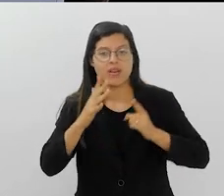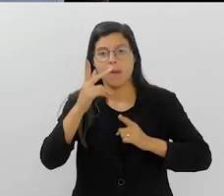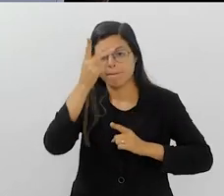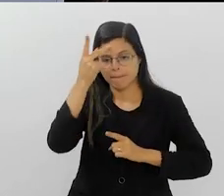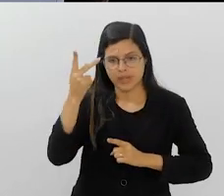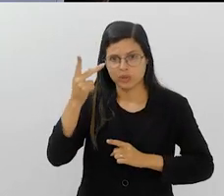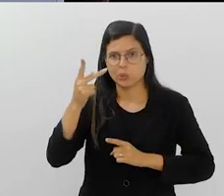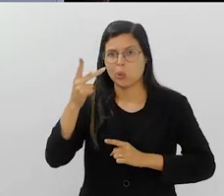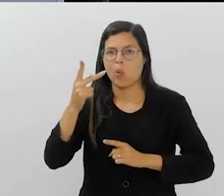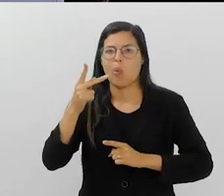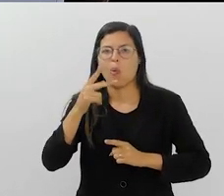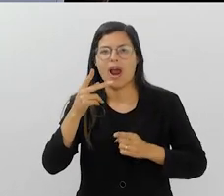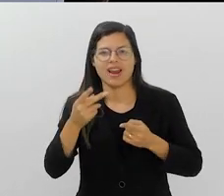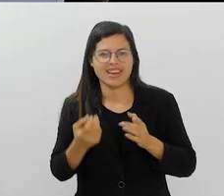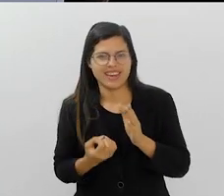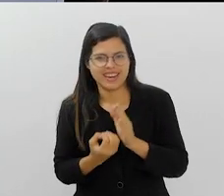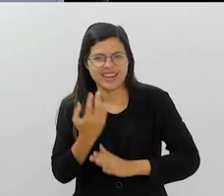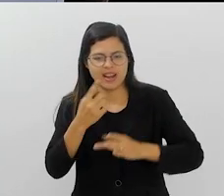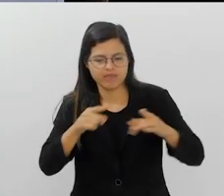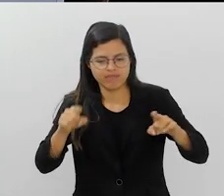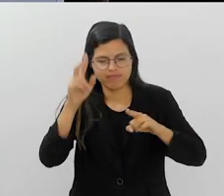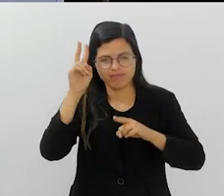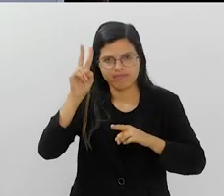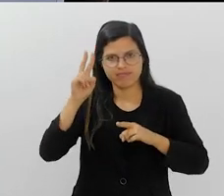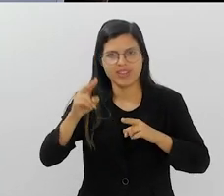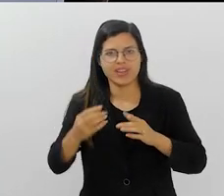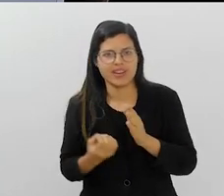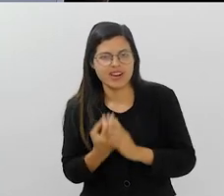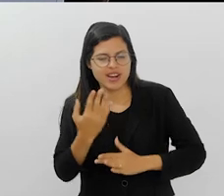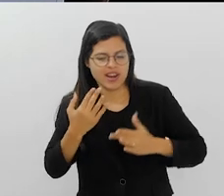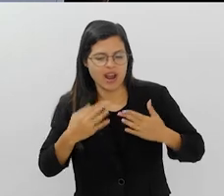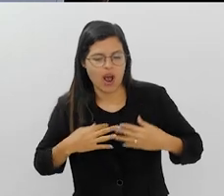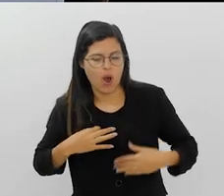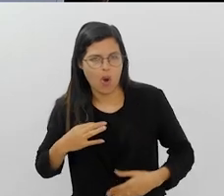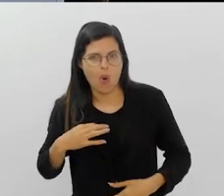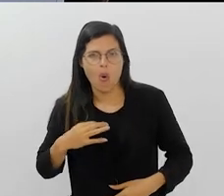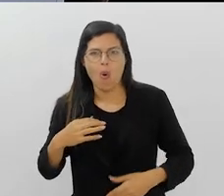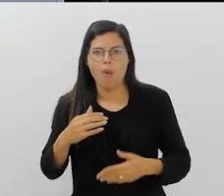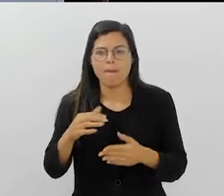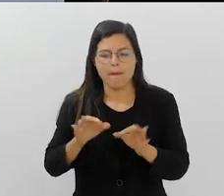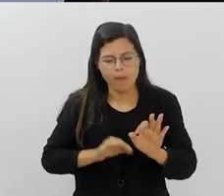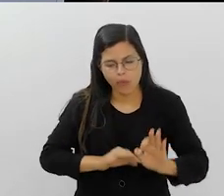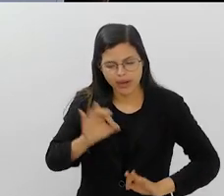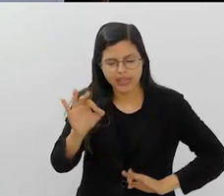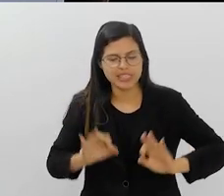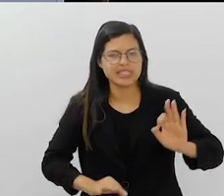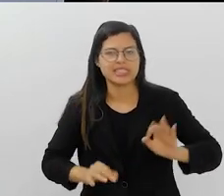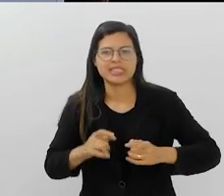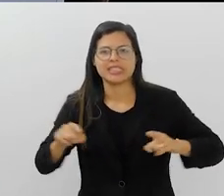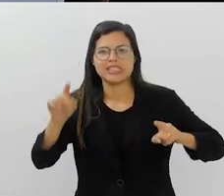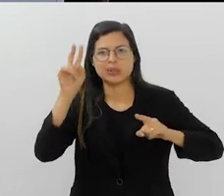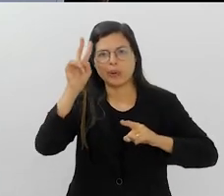é figurinista, você cria o enredo, você pesquisa o enredo, você divide o enredo, você cria suas